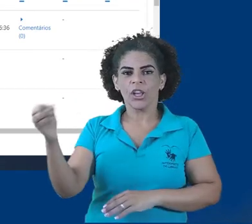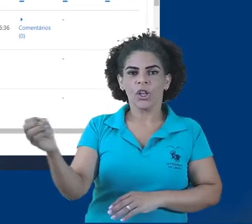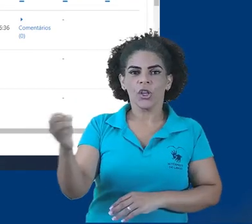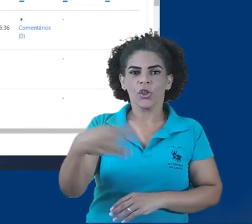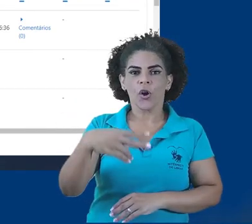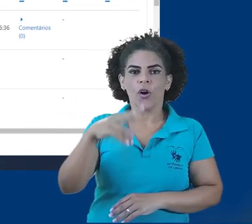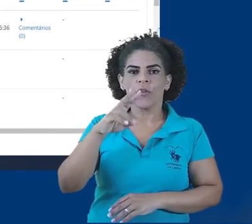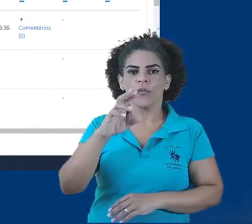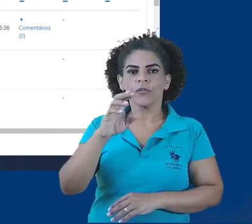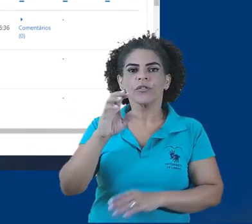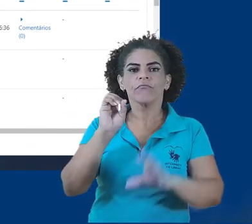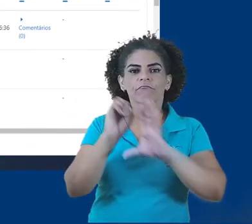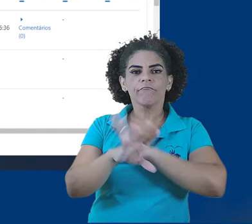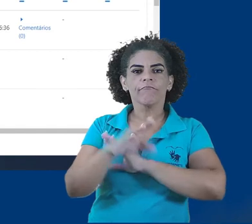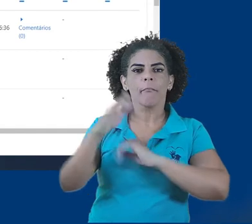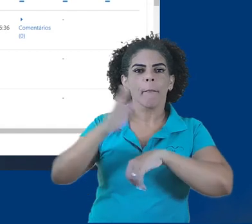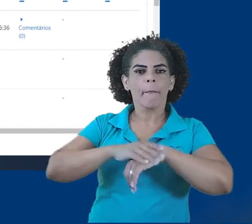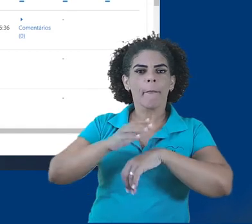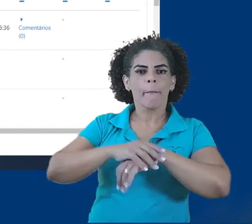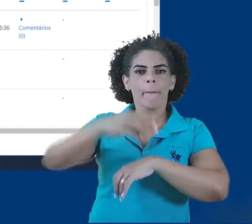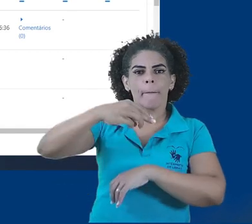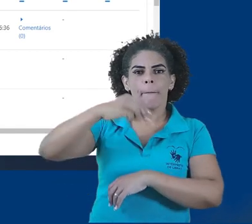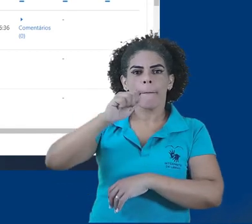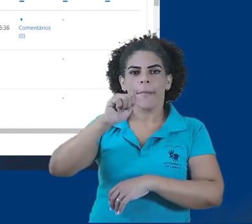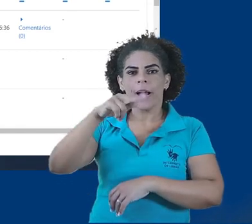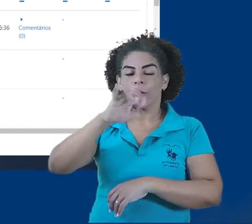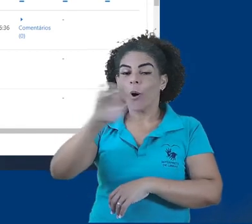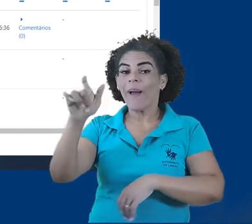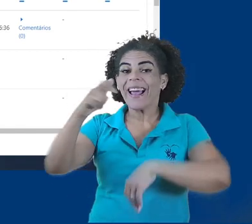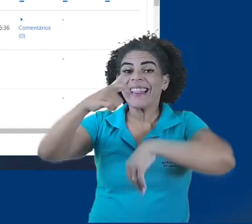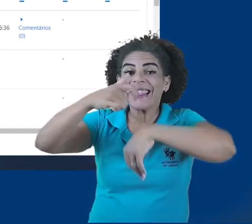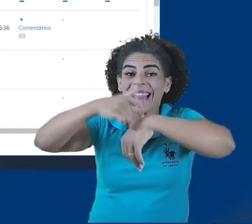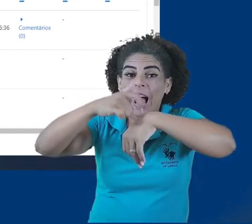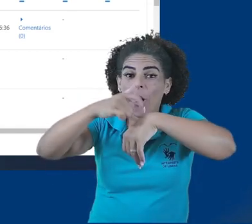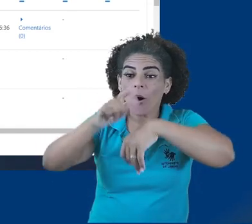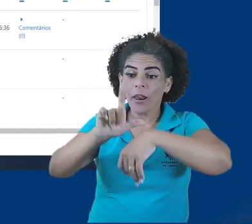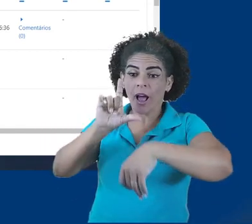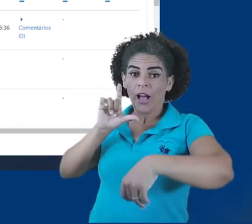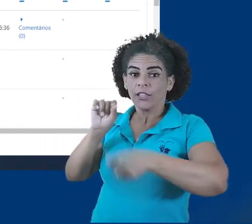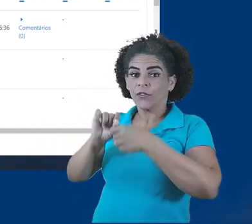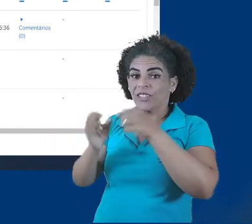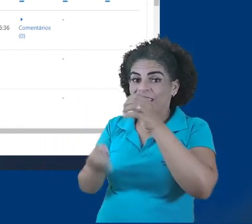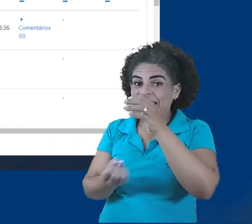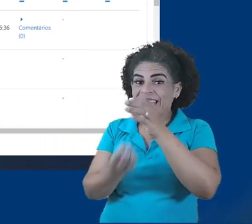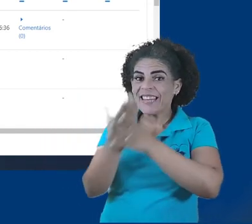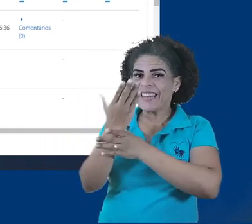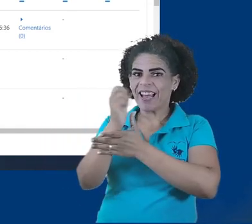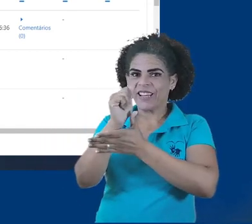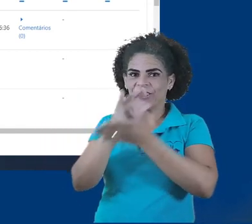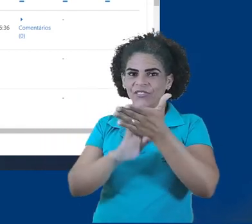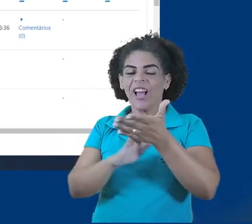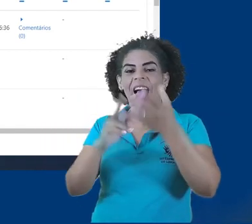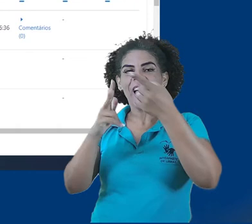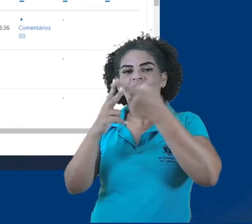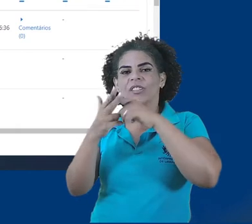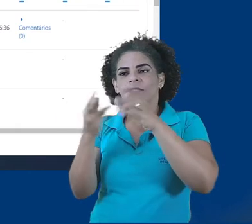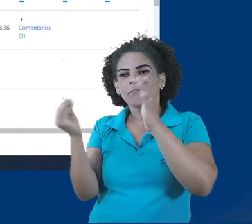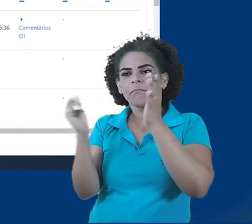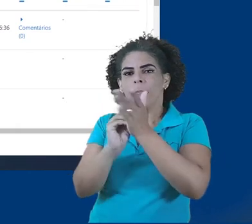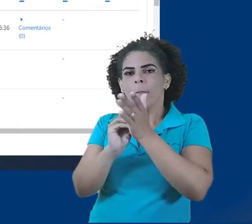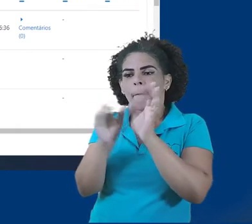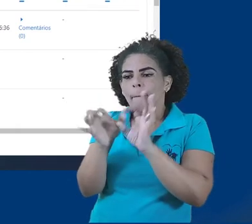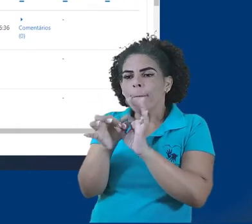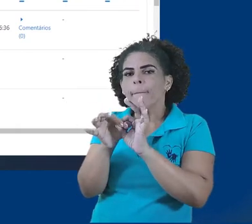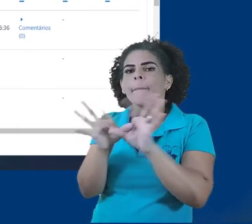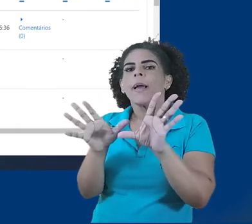novos envios feitos manualmente. Essas opções só existem que, no momento de criação da tarefa, eu configurei a